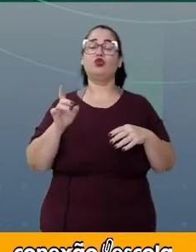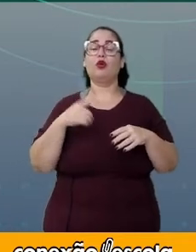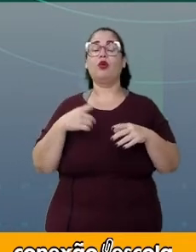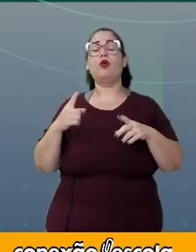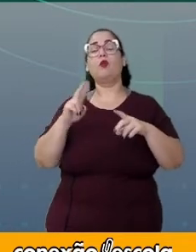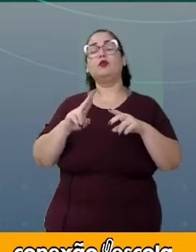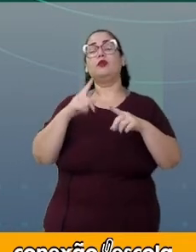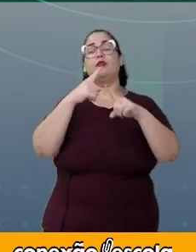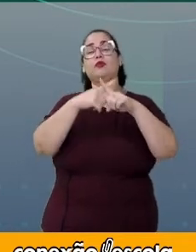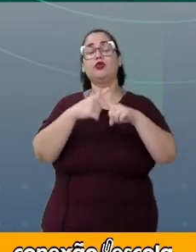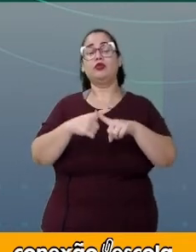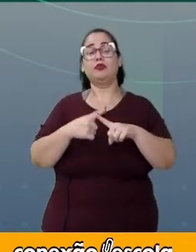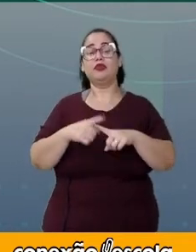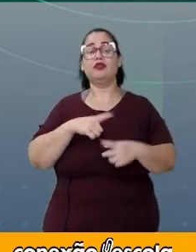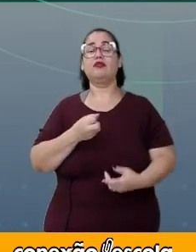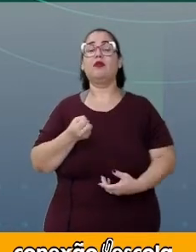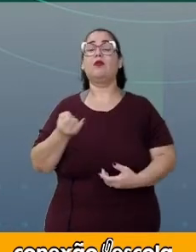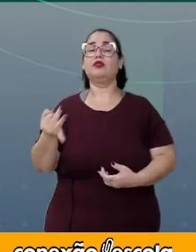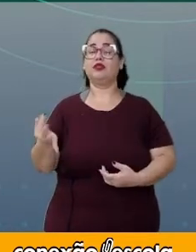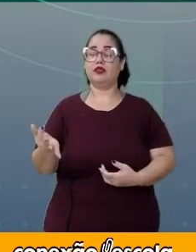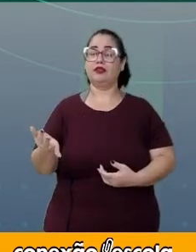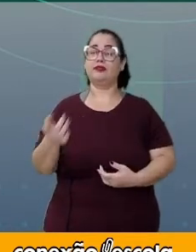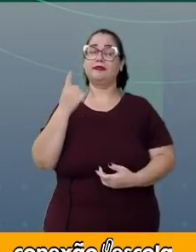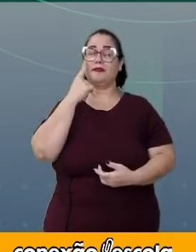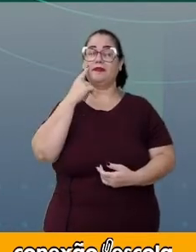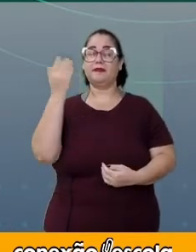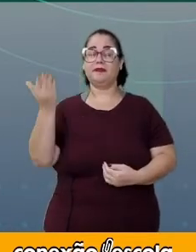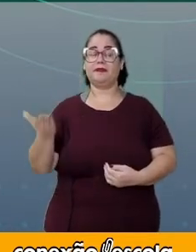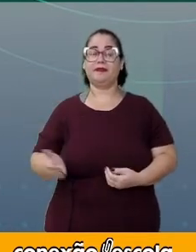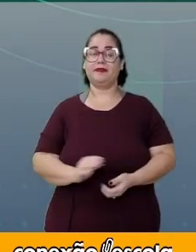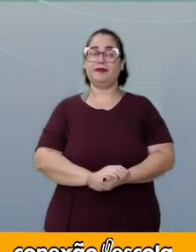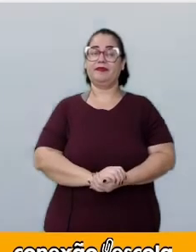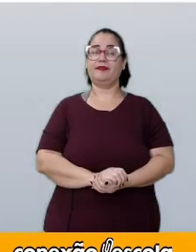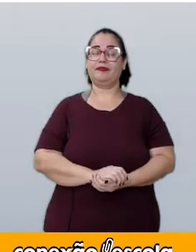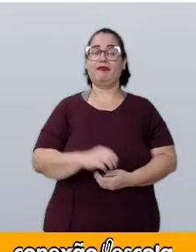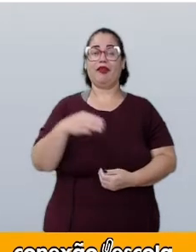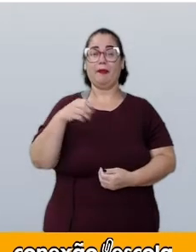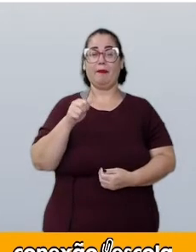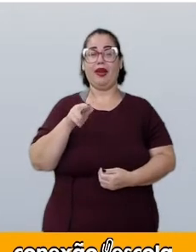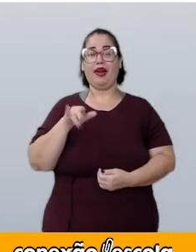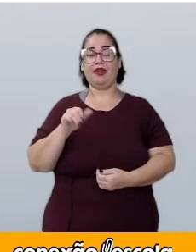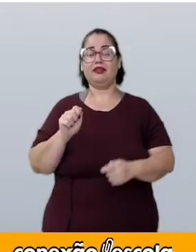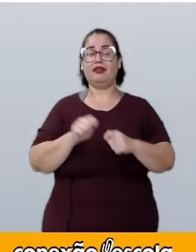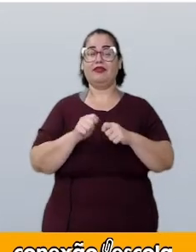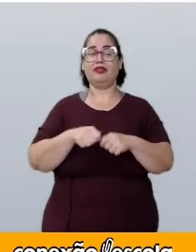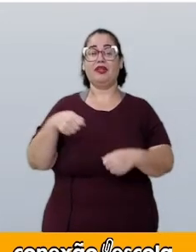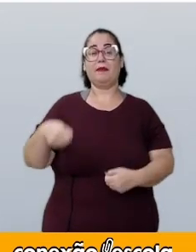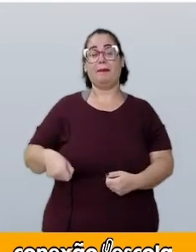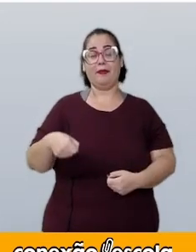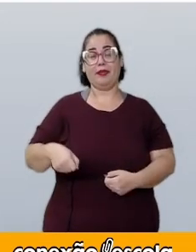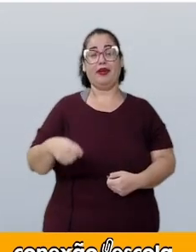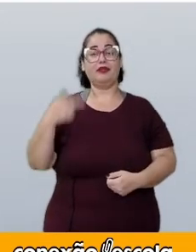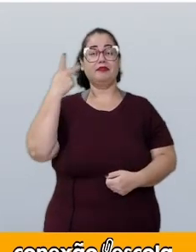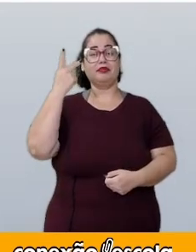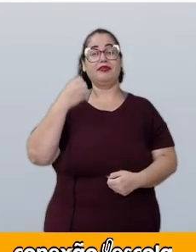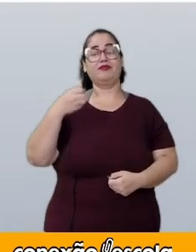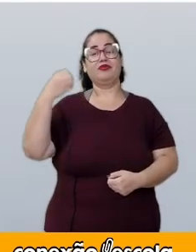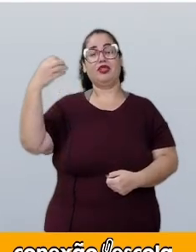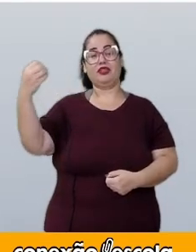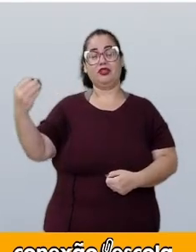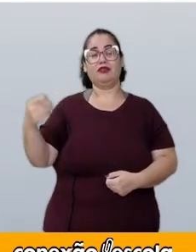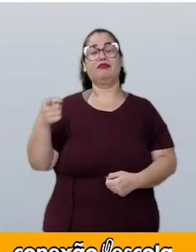multiplique as quantidades. Veja, Márcia estava fazendo sua mala para viajar.